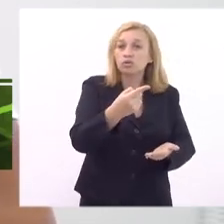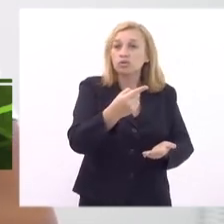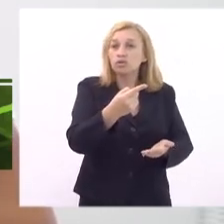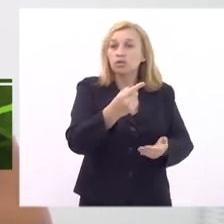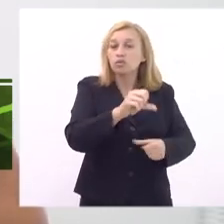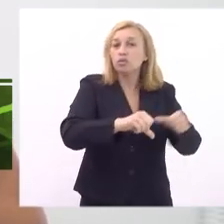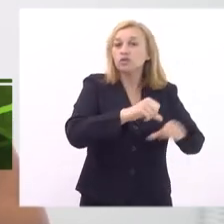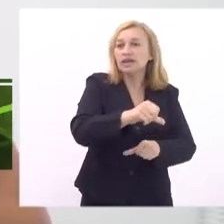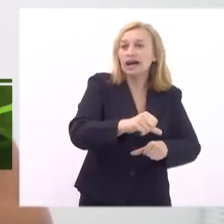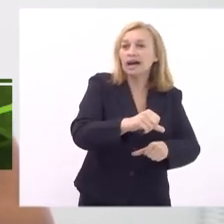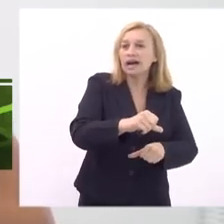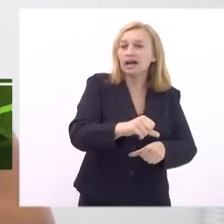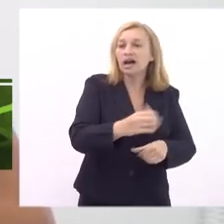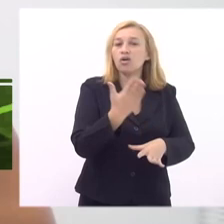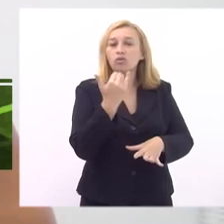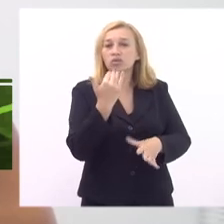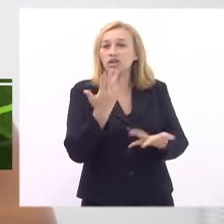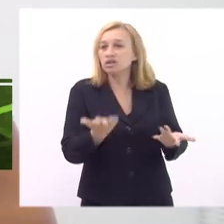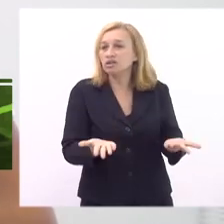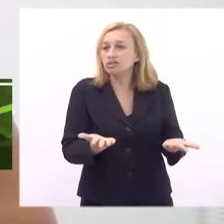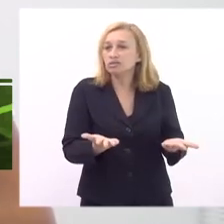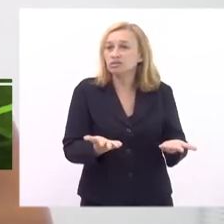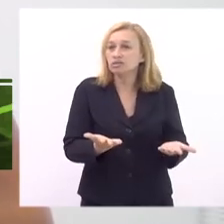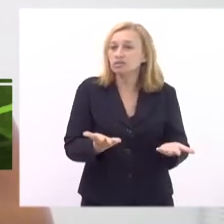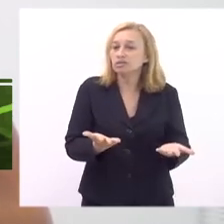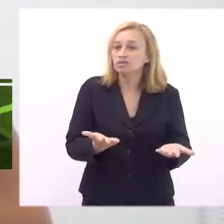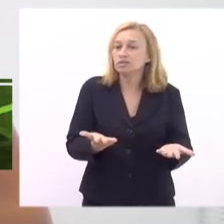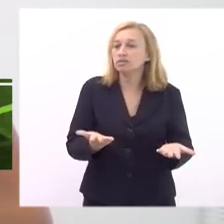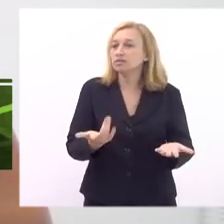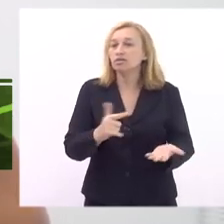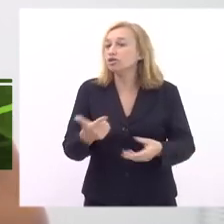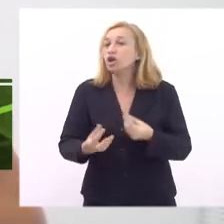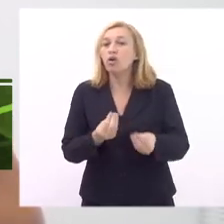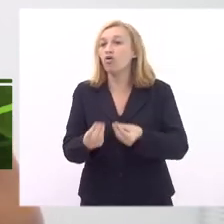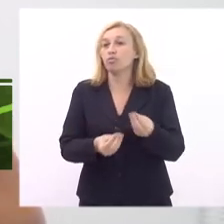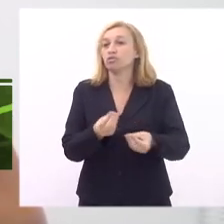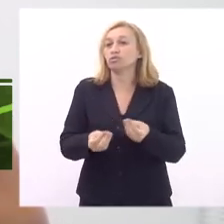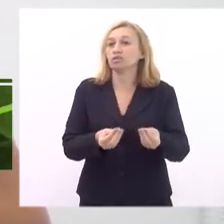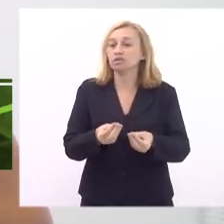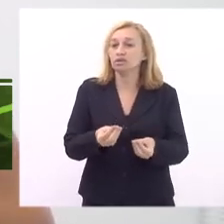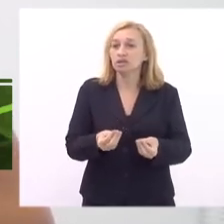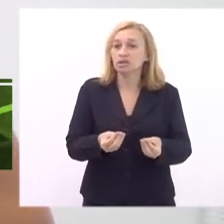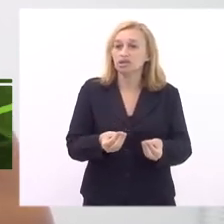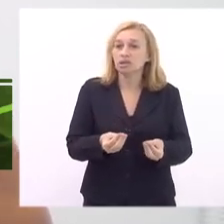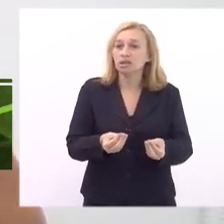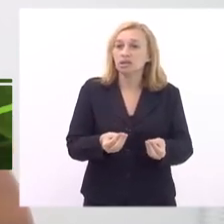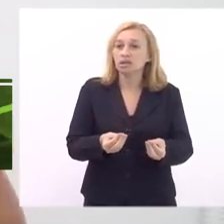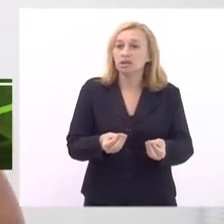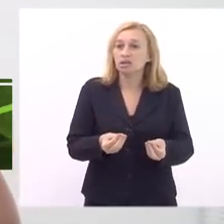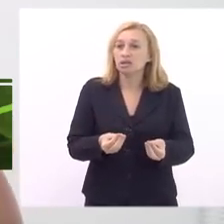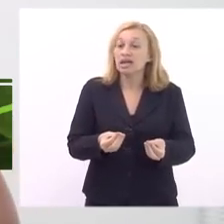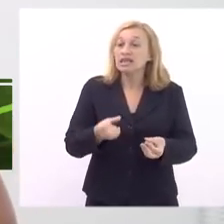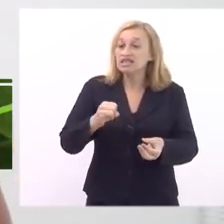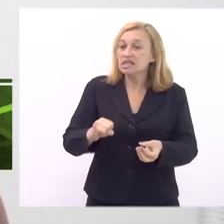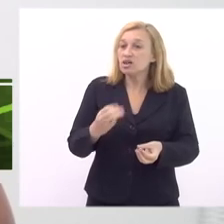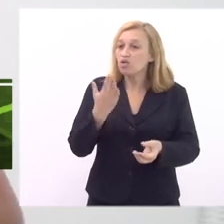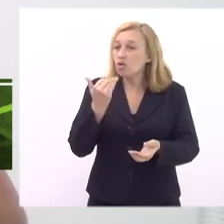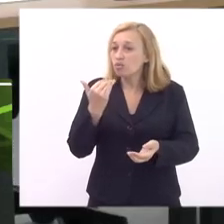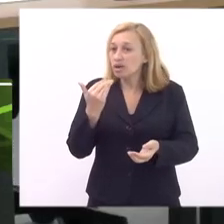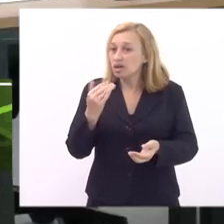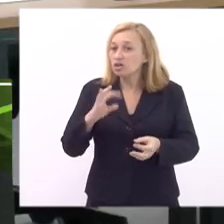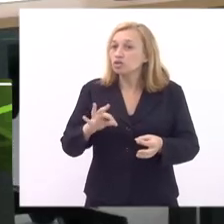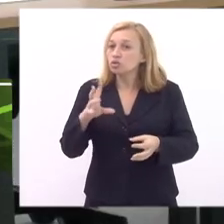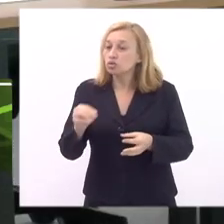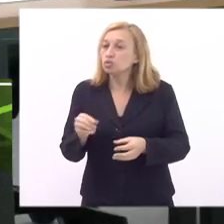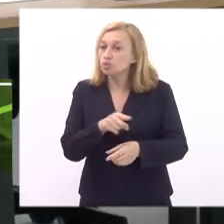renda para esses três ou você come ovo e risoto num dia para comer estrogonofe no outro ou se você comer isso semana que vem não vai ter lanche para nós não vai